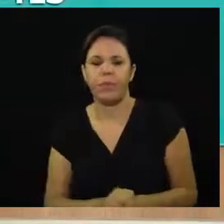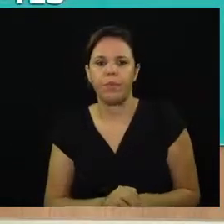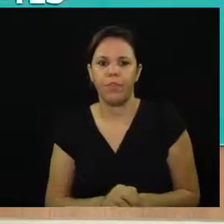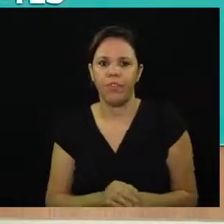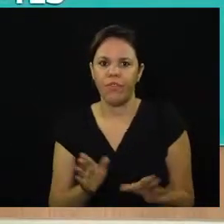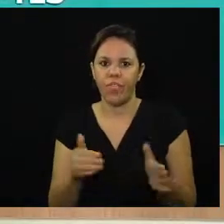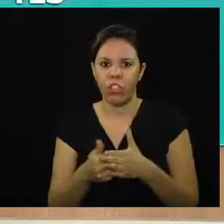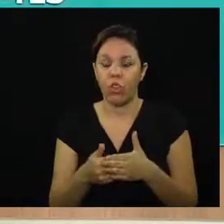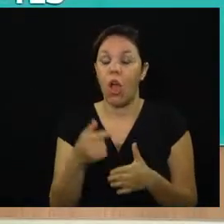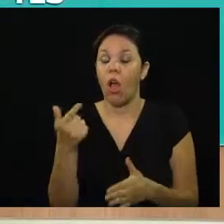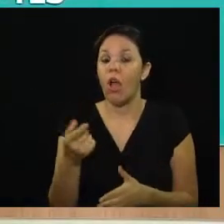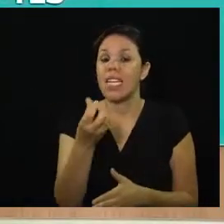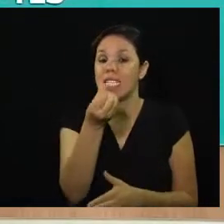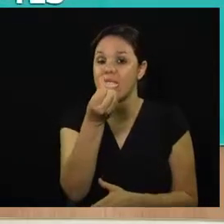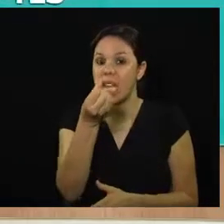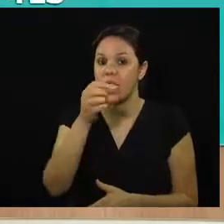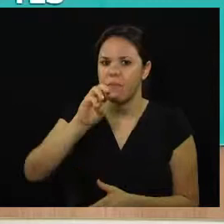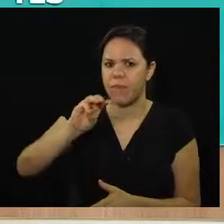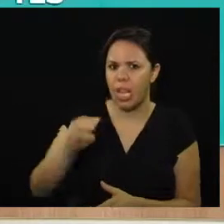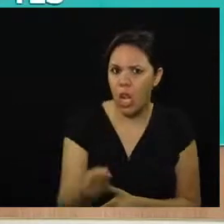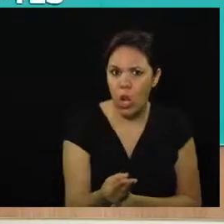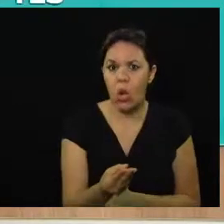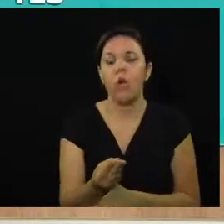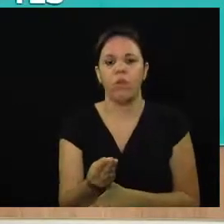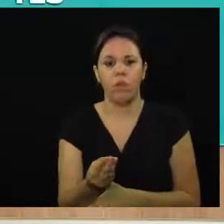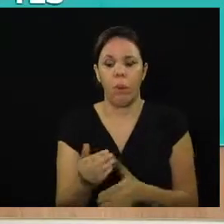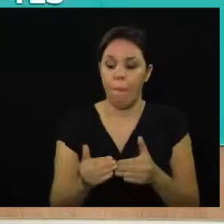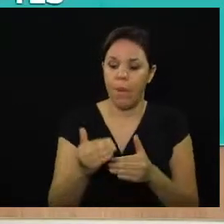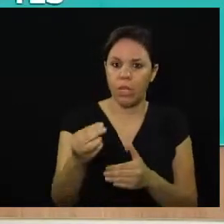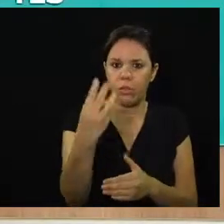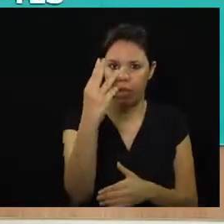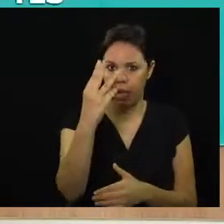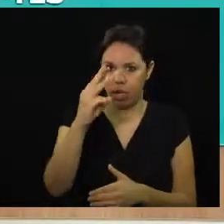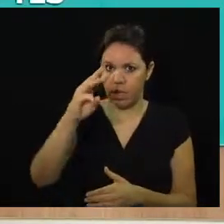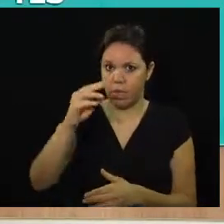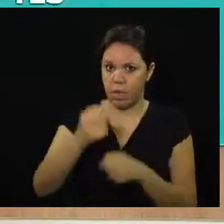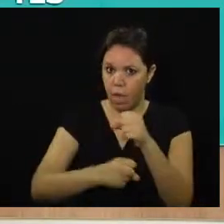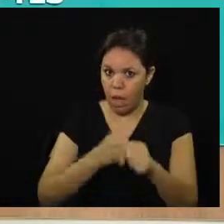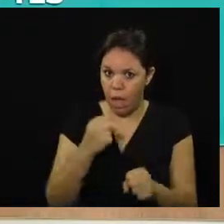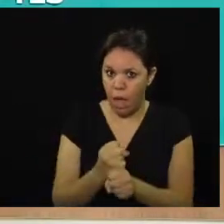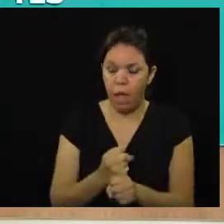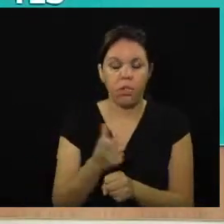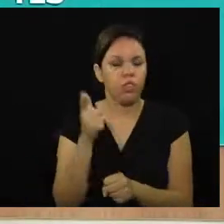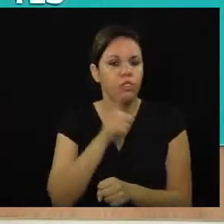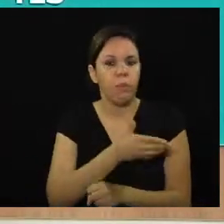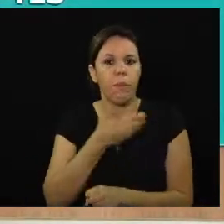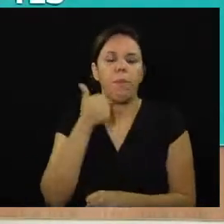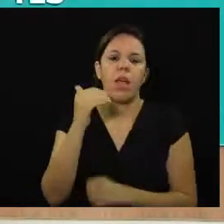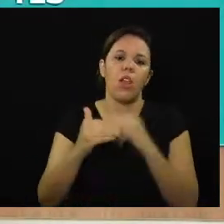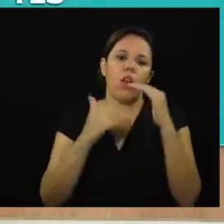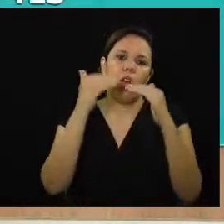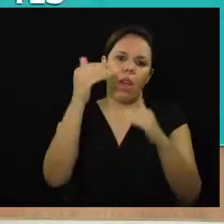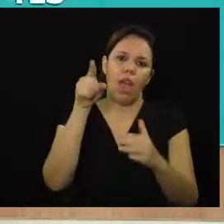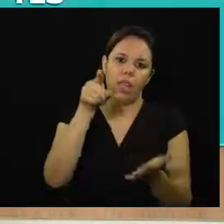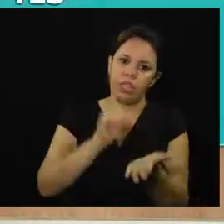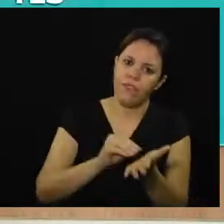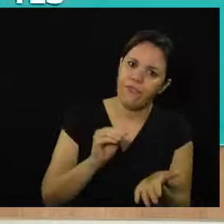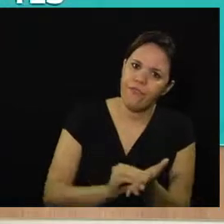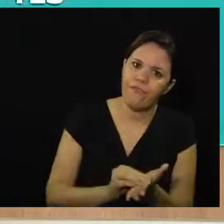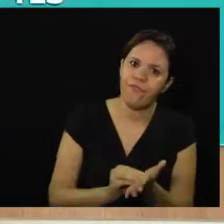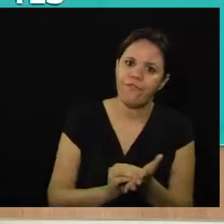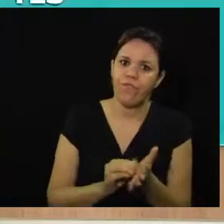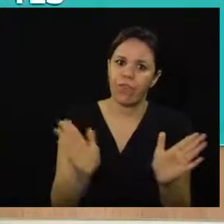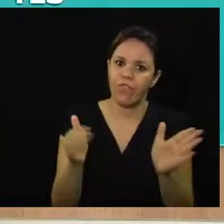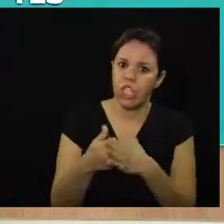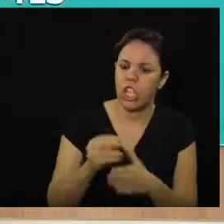déficit de seis milhões O objetivo é que nos próximos três anos a gente venha equalizar esse déficit possivelmente fechando